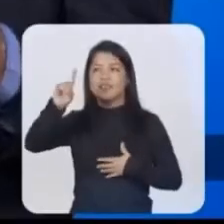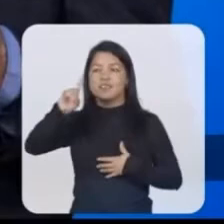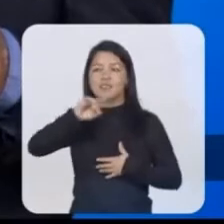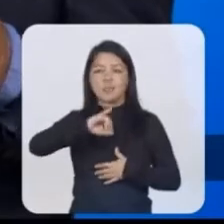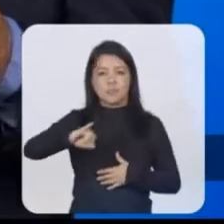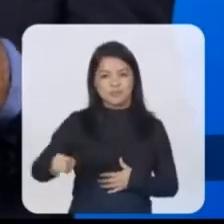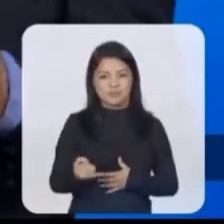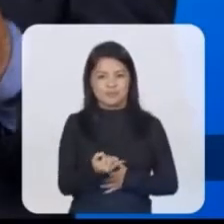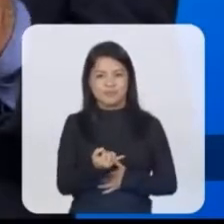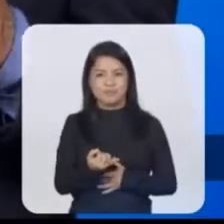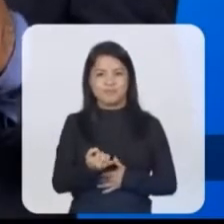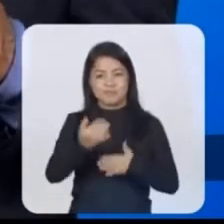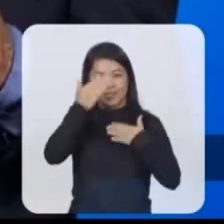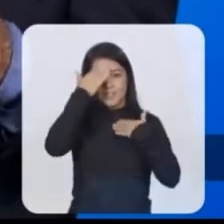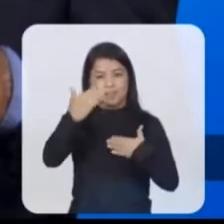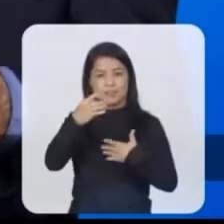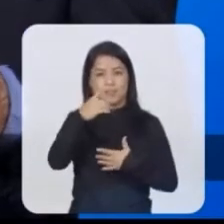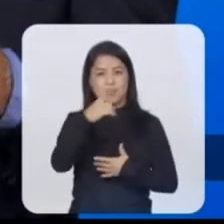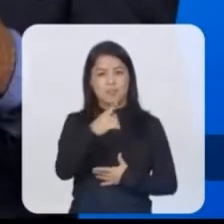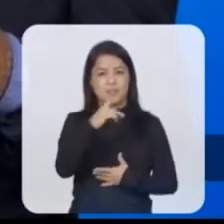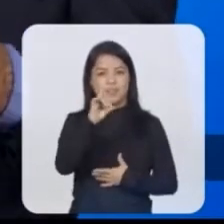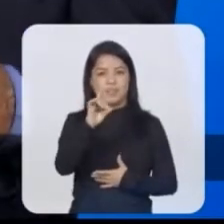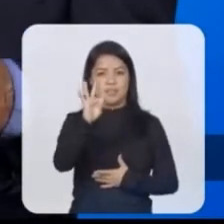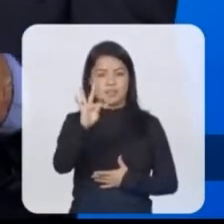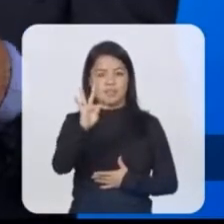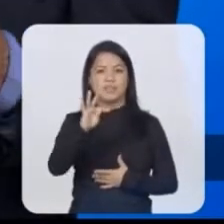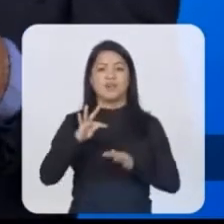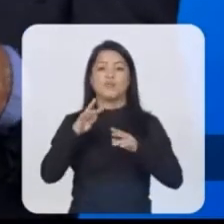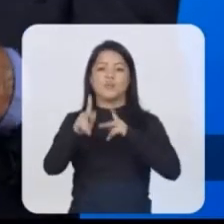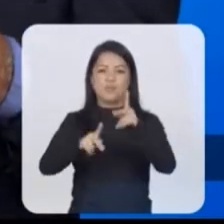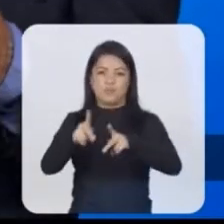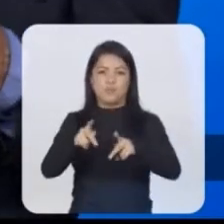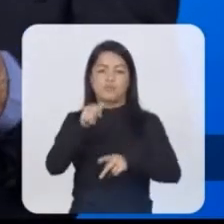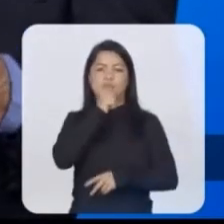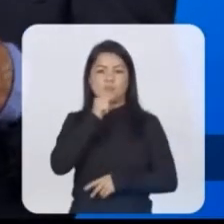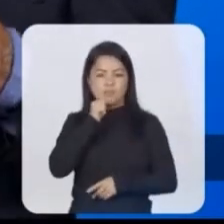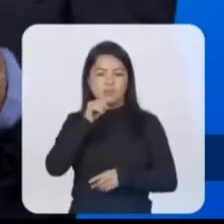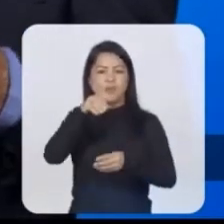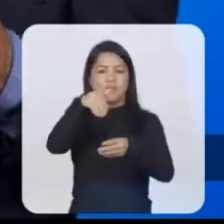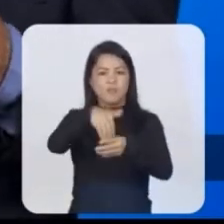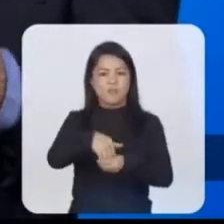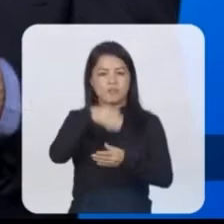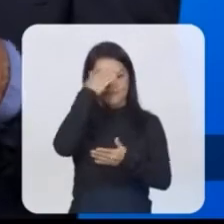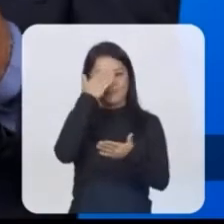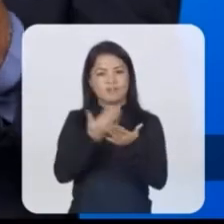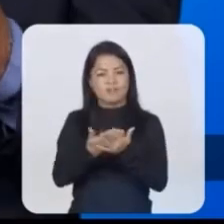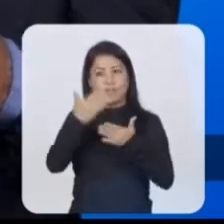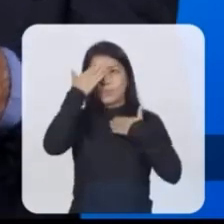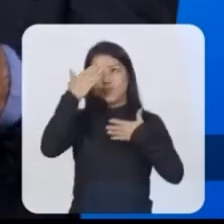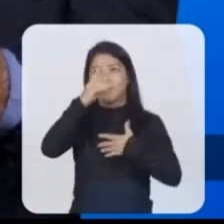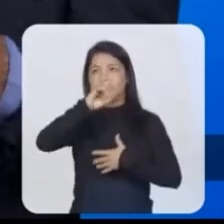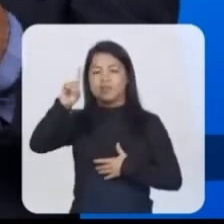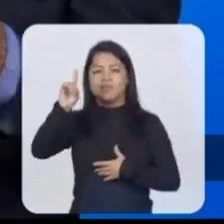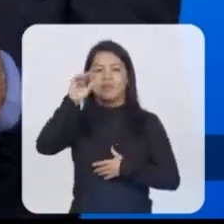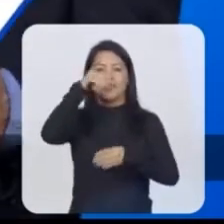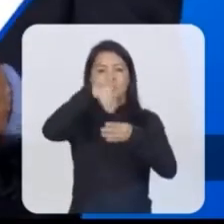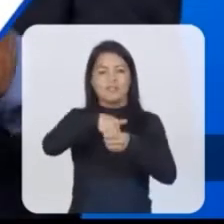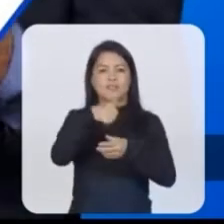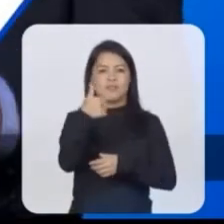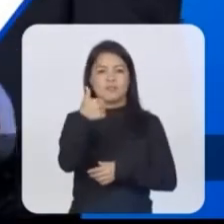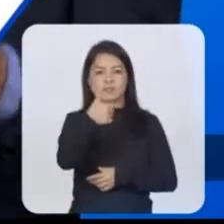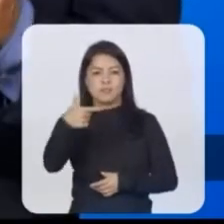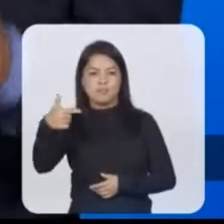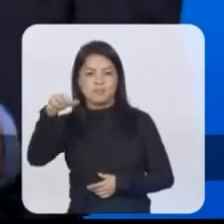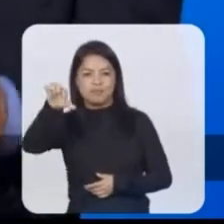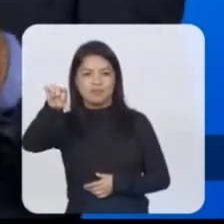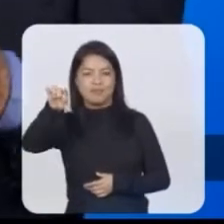agradecer a Deus por mais uma oportunidade. Quero agradecer ao PDT e ao povo de Macapá pelos seus votos de confiança. Obrigado, meu Deus. Vote